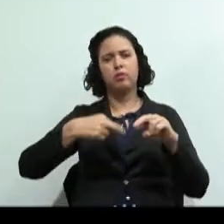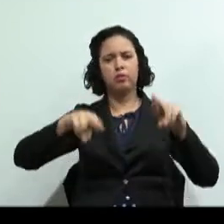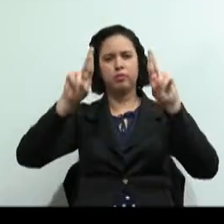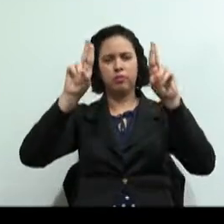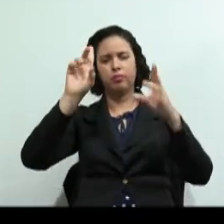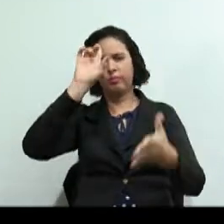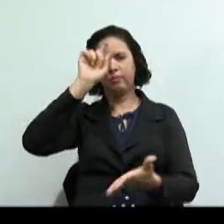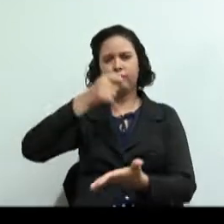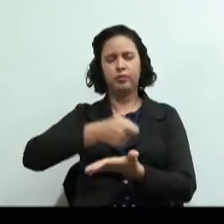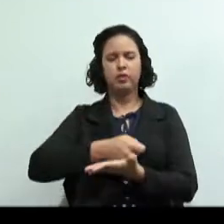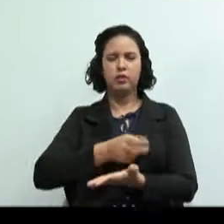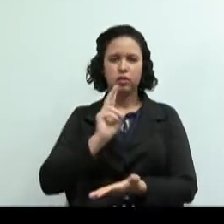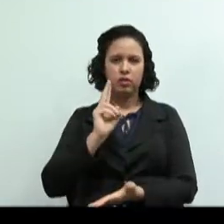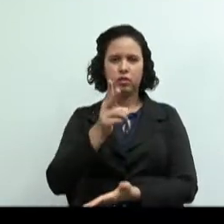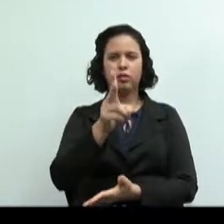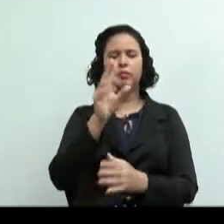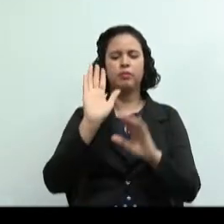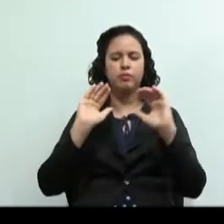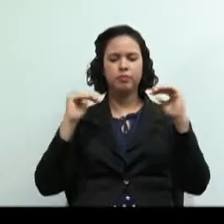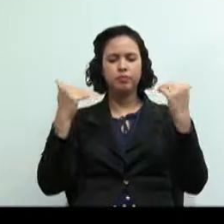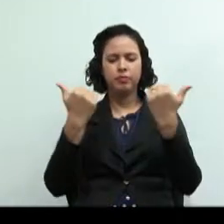sempre na Assembleia Geral.